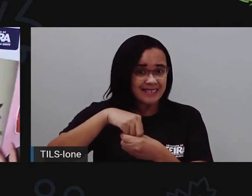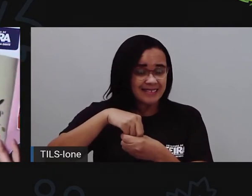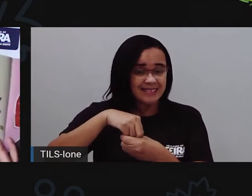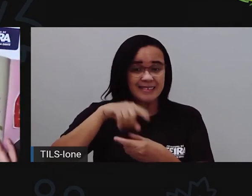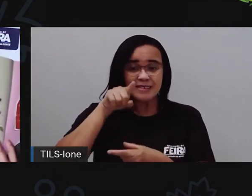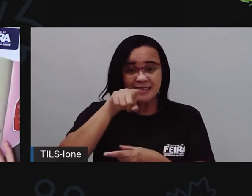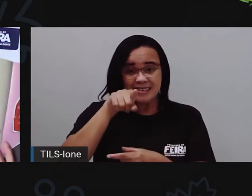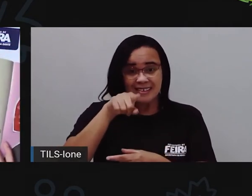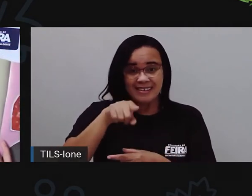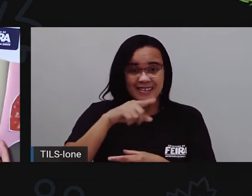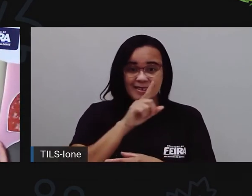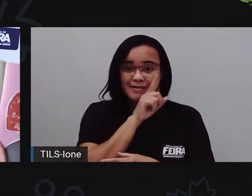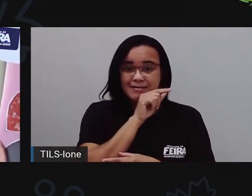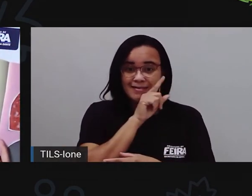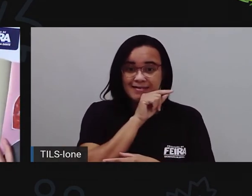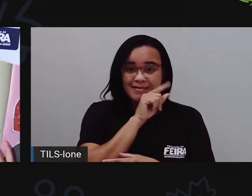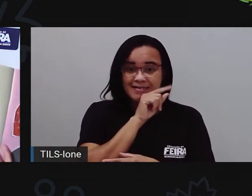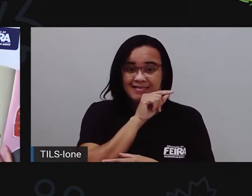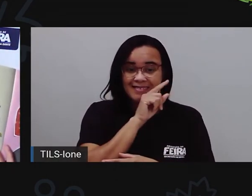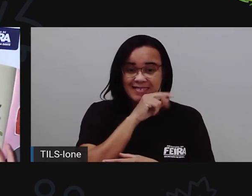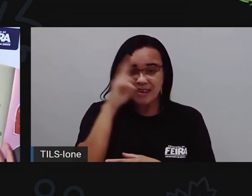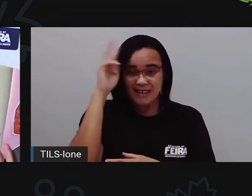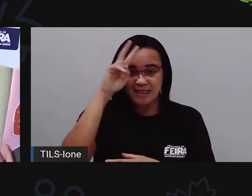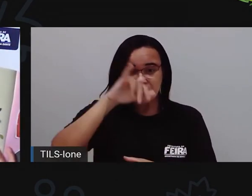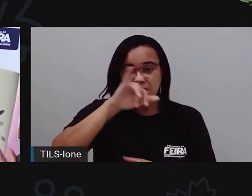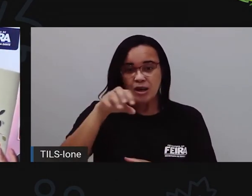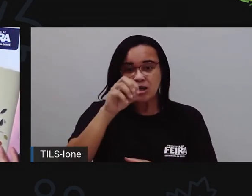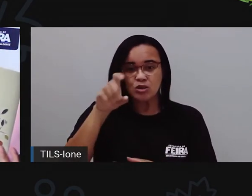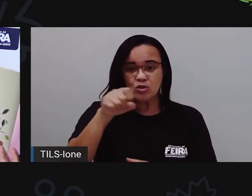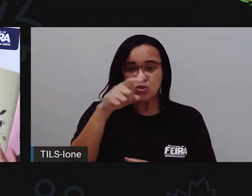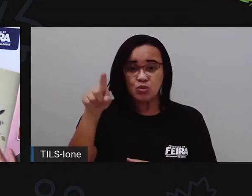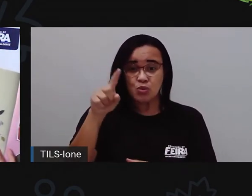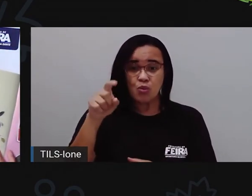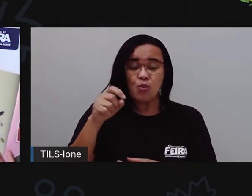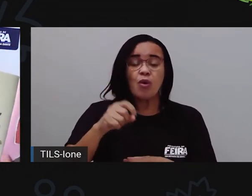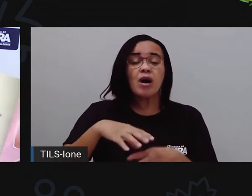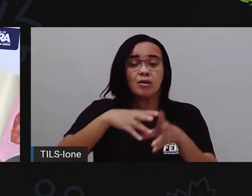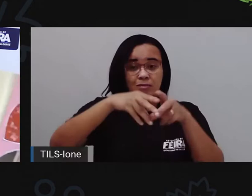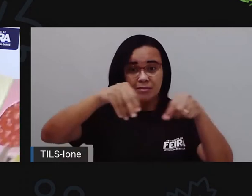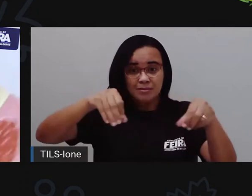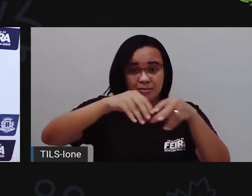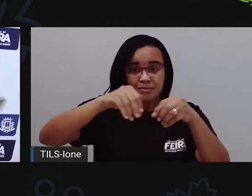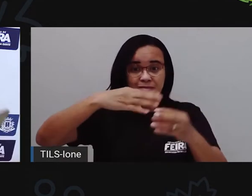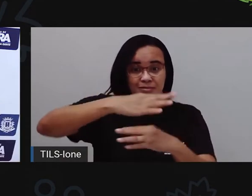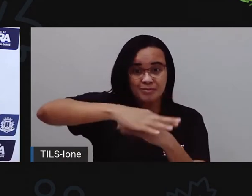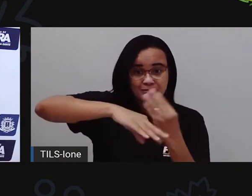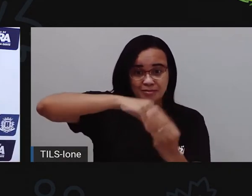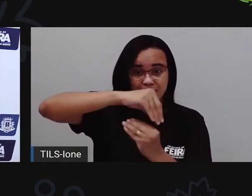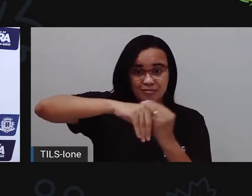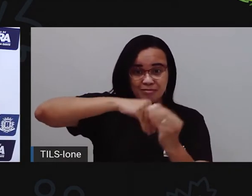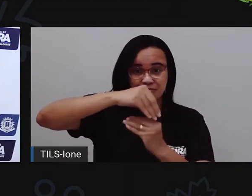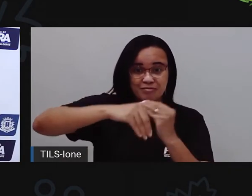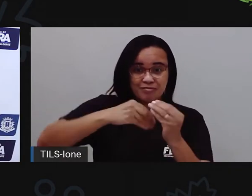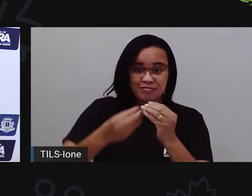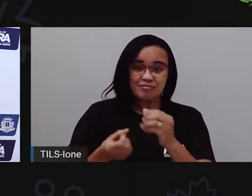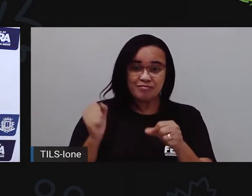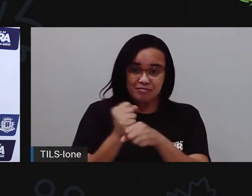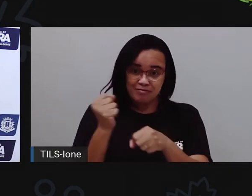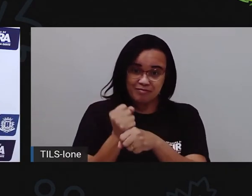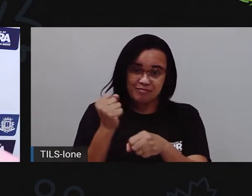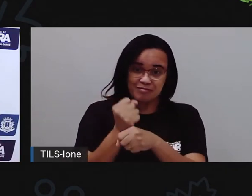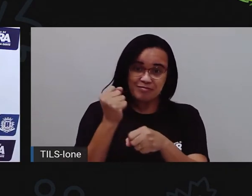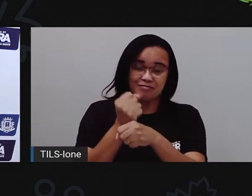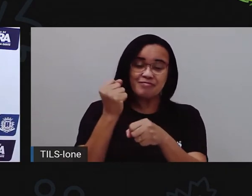João de Barro, ó. Que ela vai construindo com barro mesmo, assim, com biquinho, ó. Vai construindo. E a casa